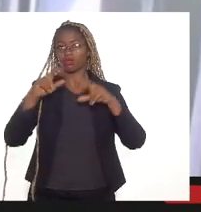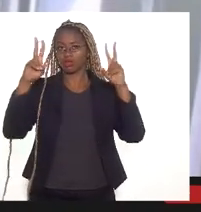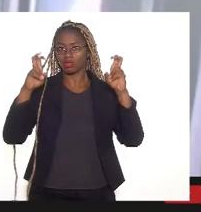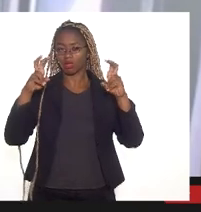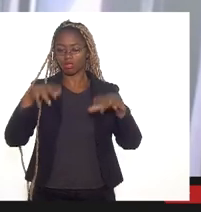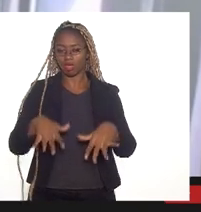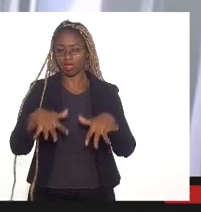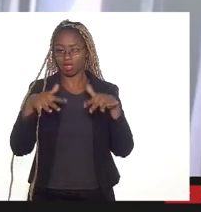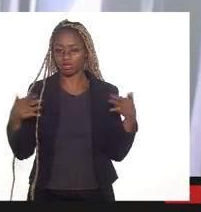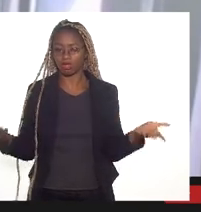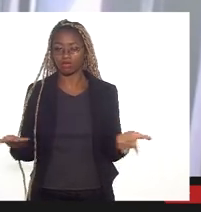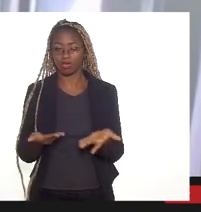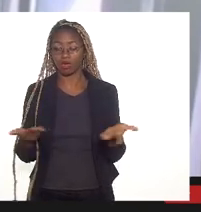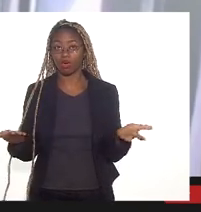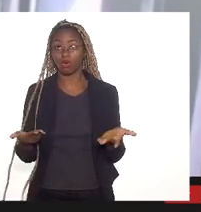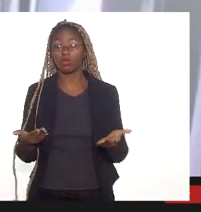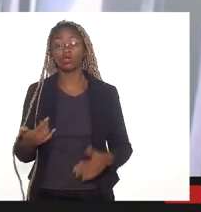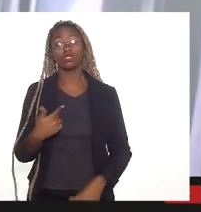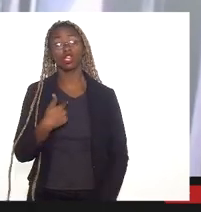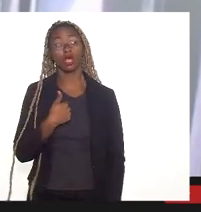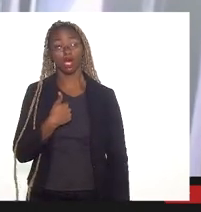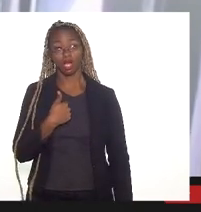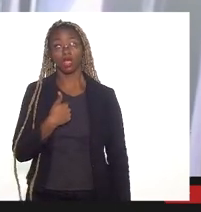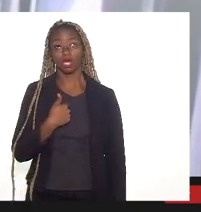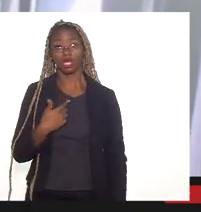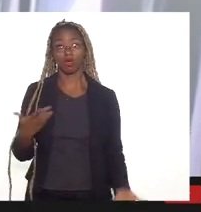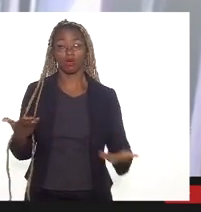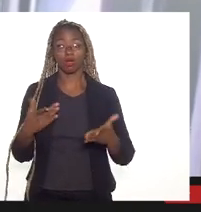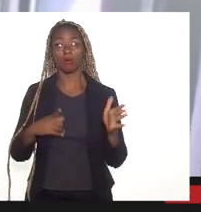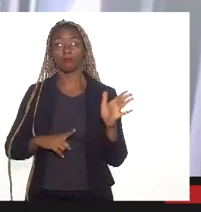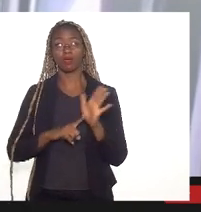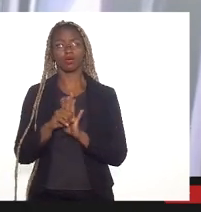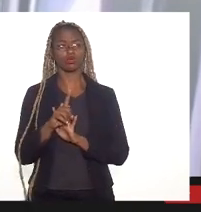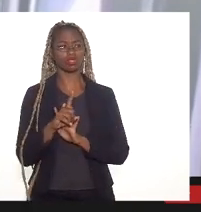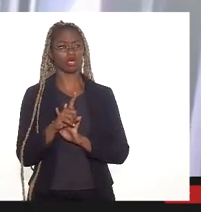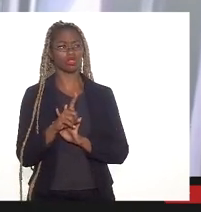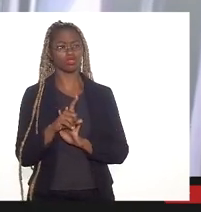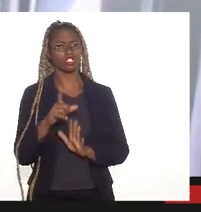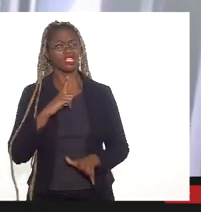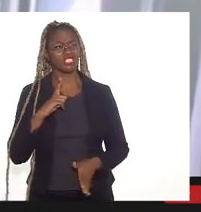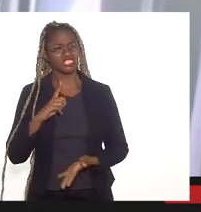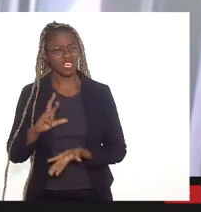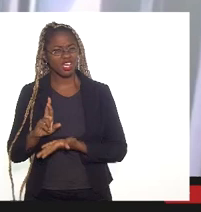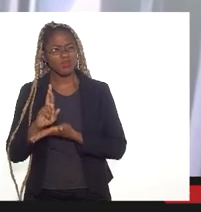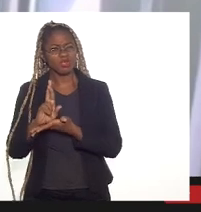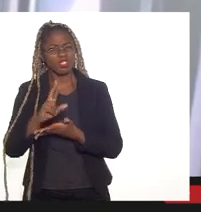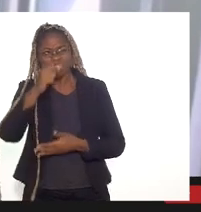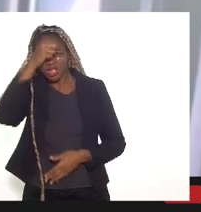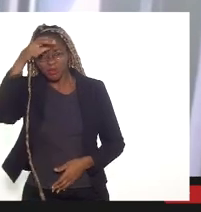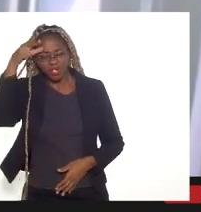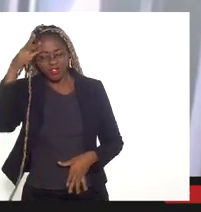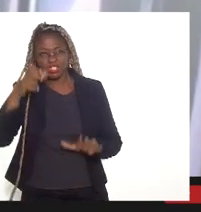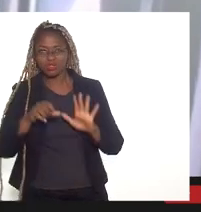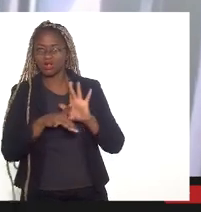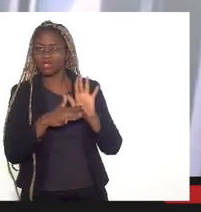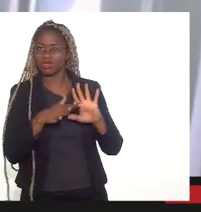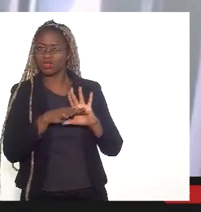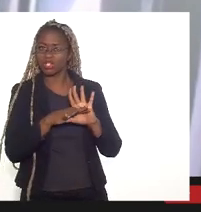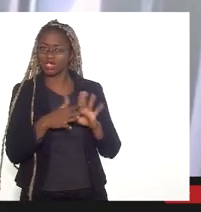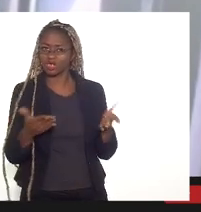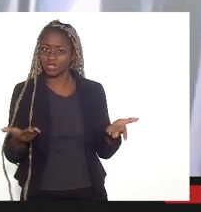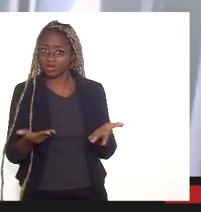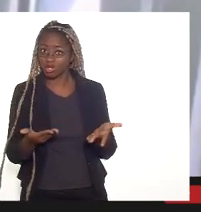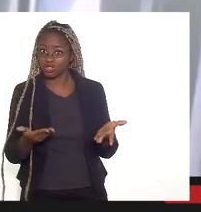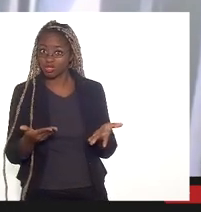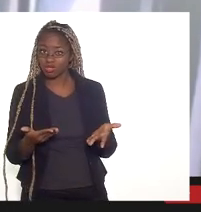aqui na audiência, eu já, bom, pergunto mais uma vez, há representação da Prefeitura de Duque de Caxias aqui na audiência, aqui na sala?